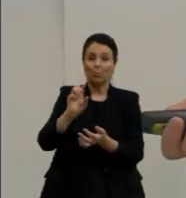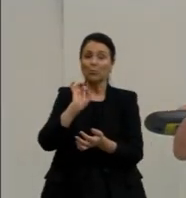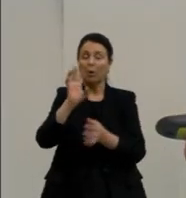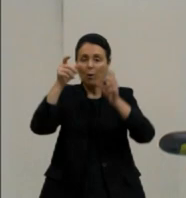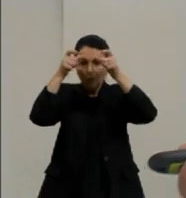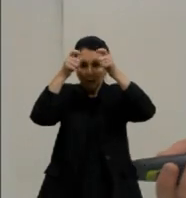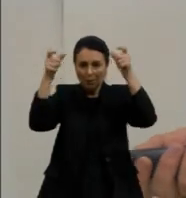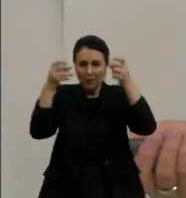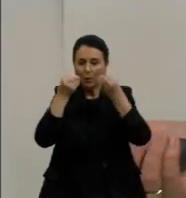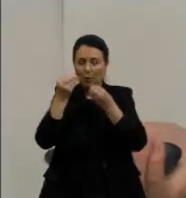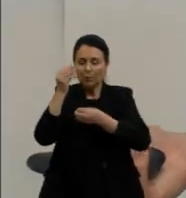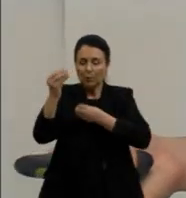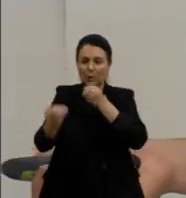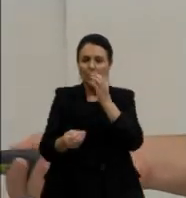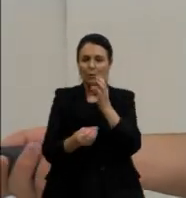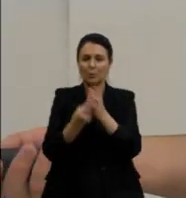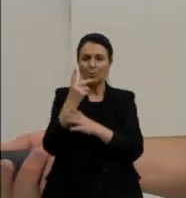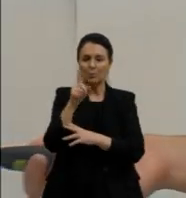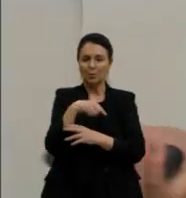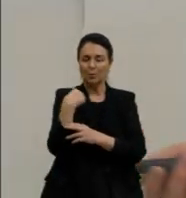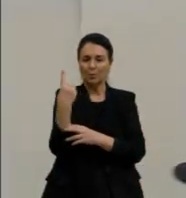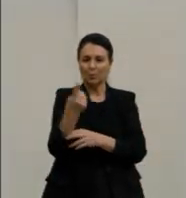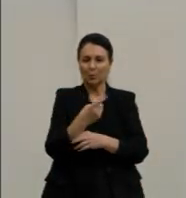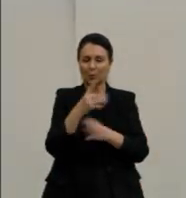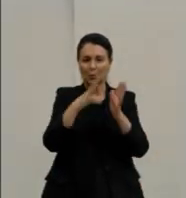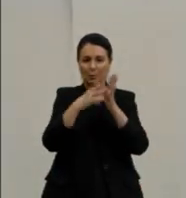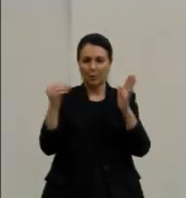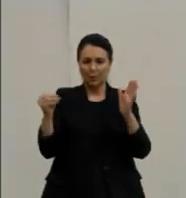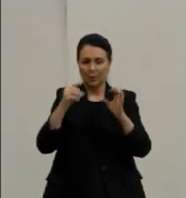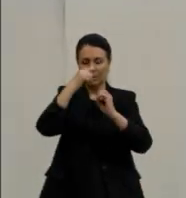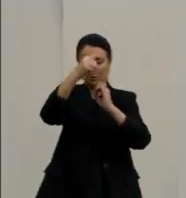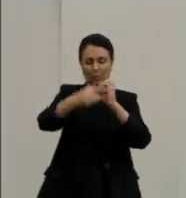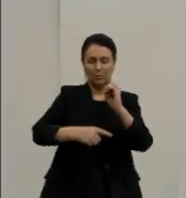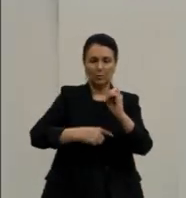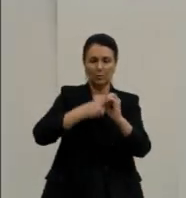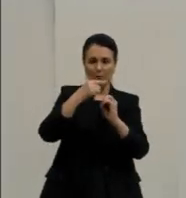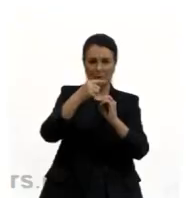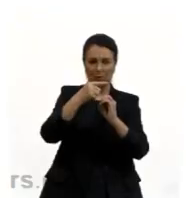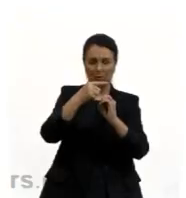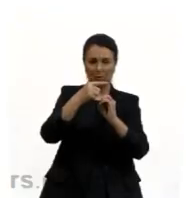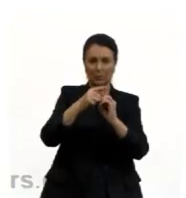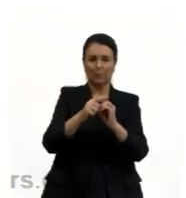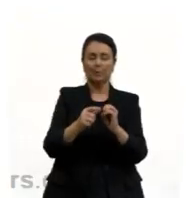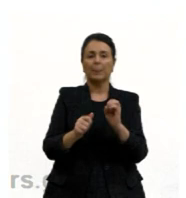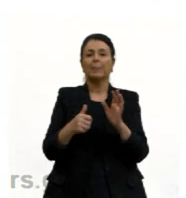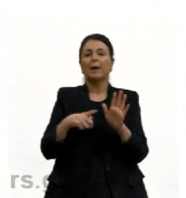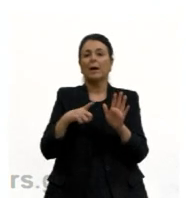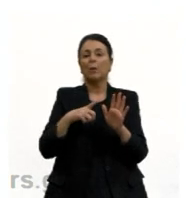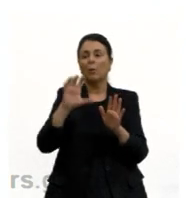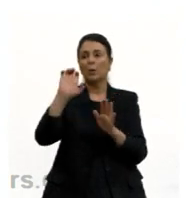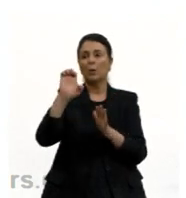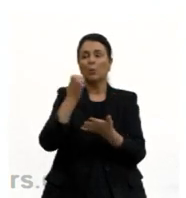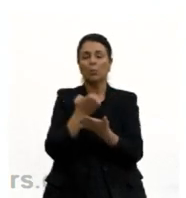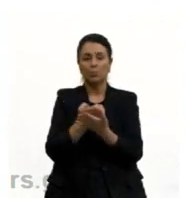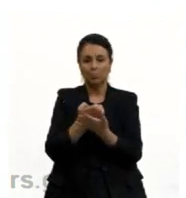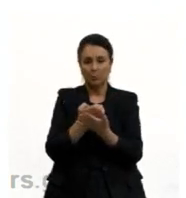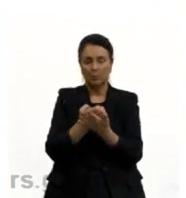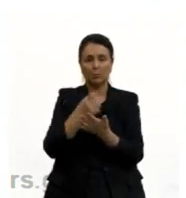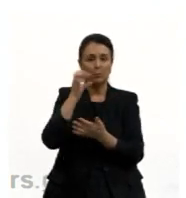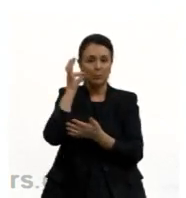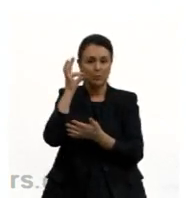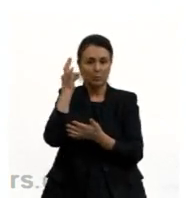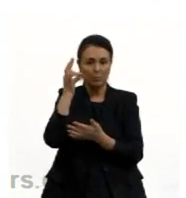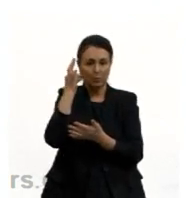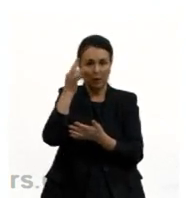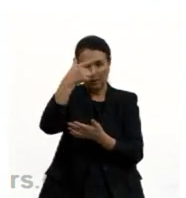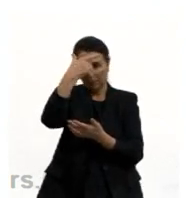como que surgiu o nosso modelo de átomo. Um exercício de vestibular da PUC, só para